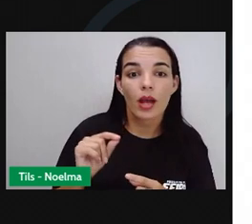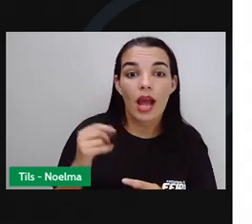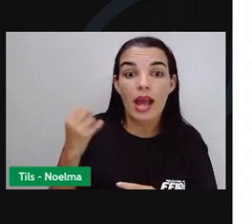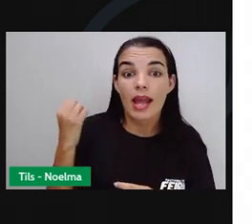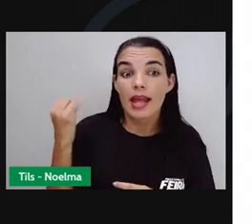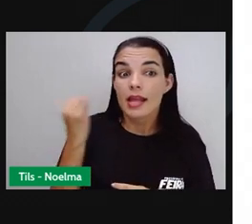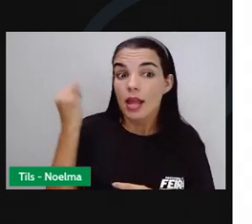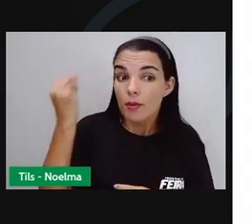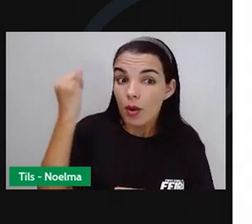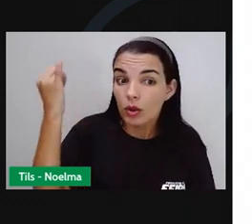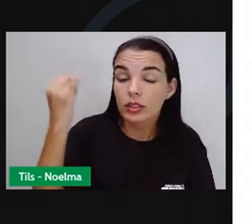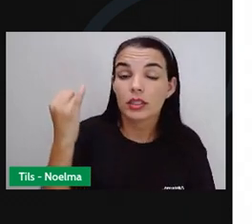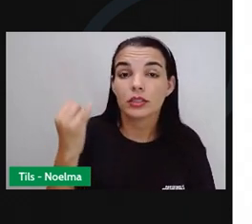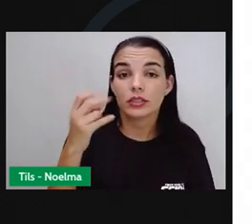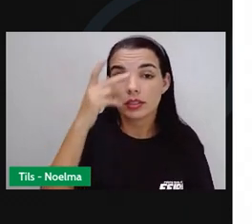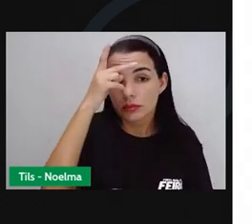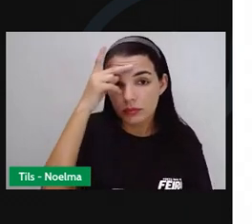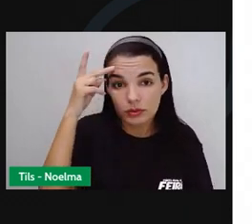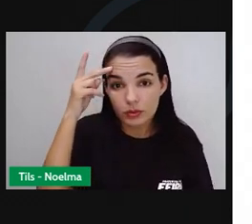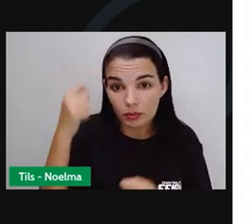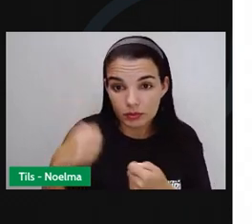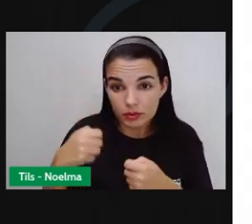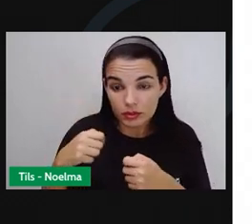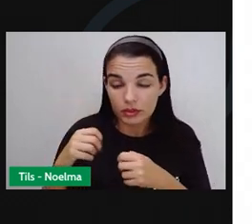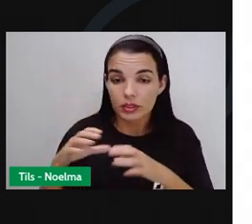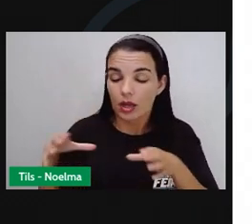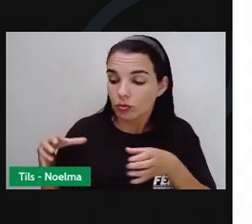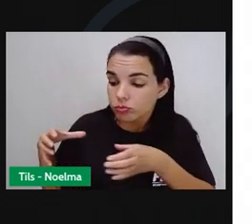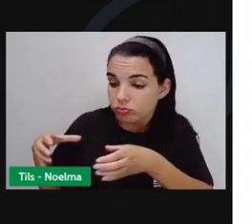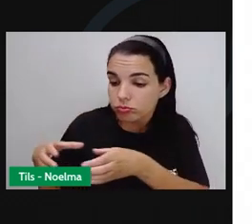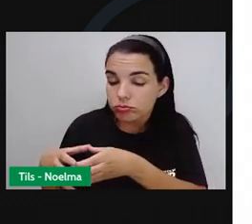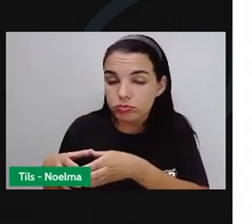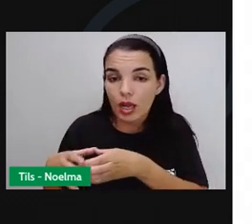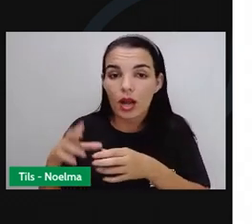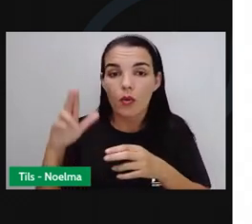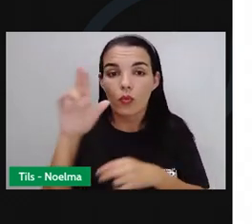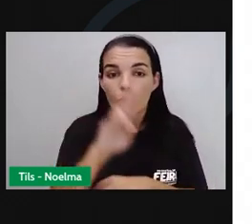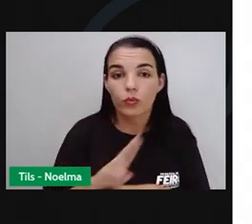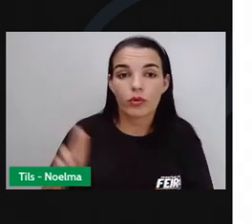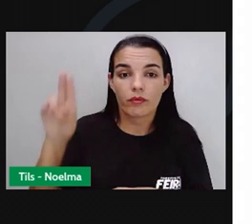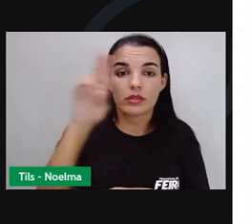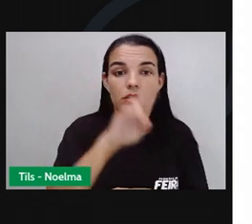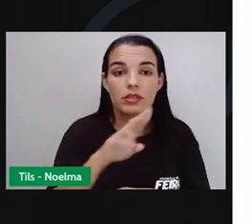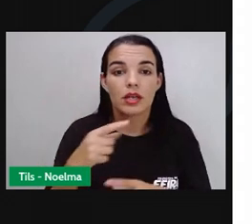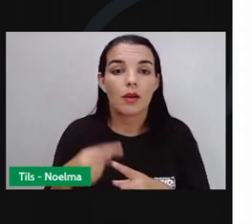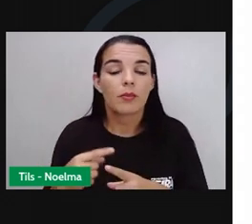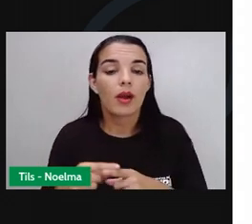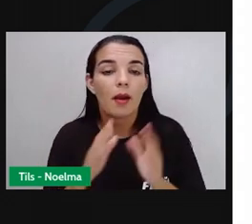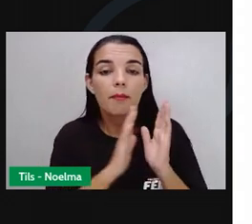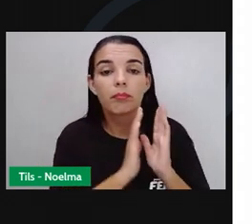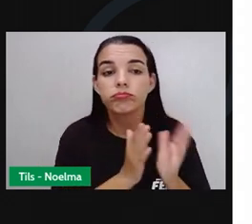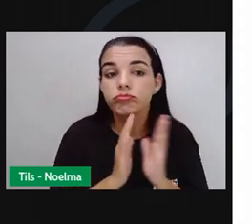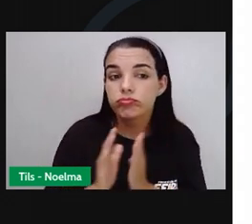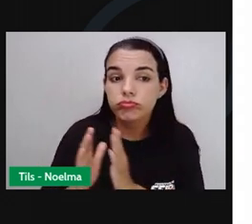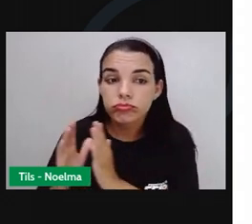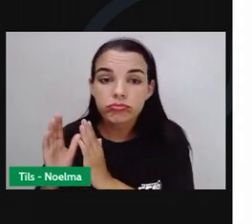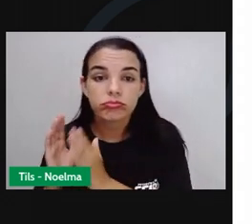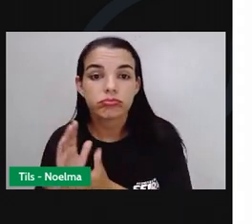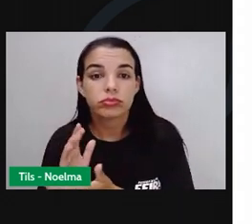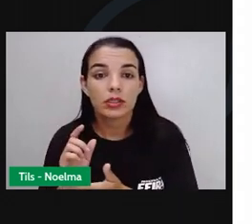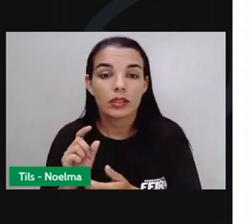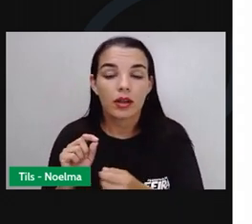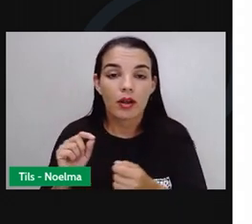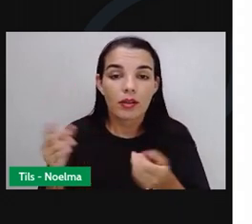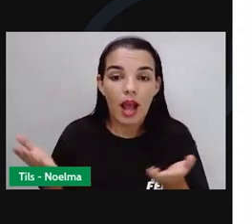bom colaborar com o mundo acadêmico. Porque ainda mais neste período, eles estão em uma